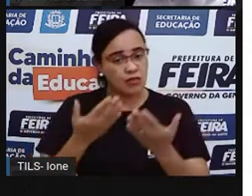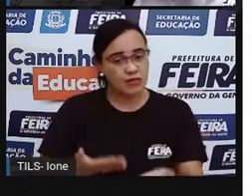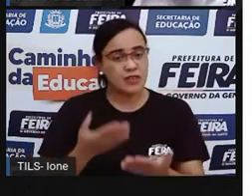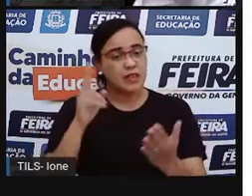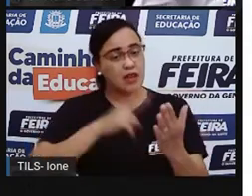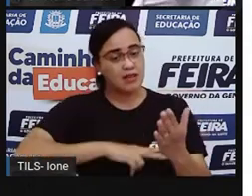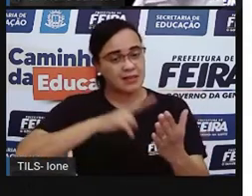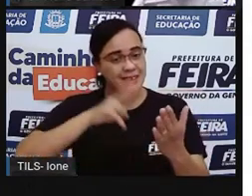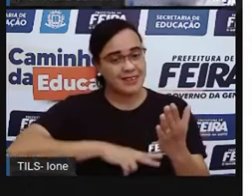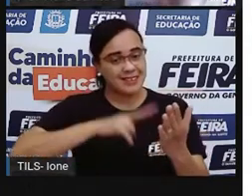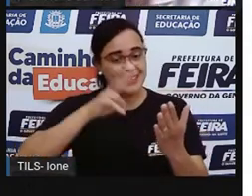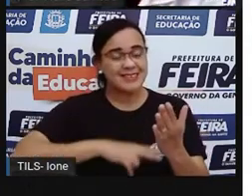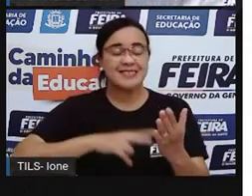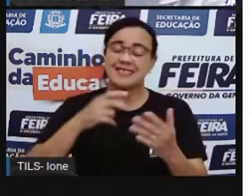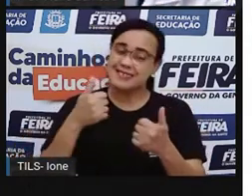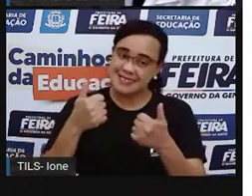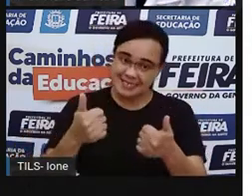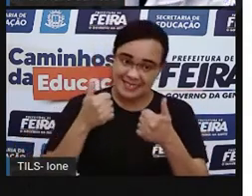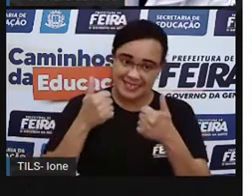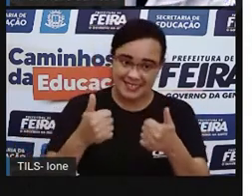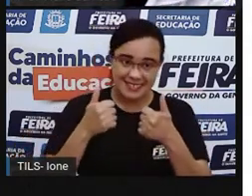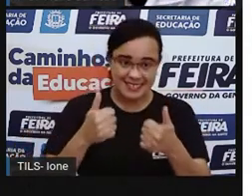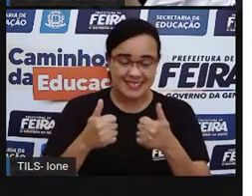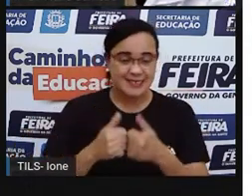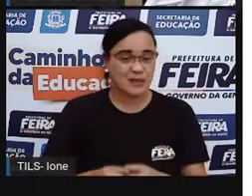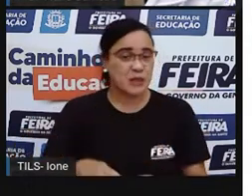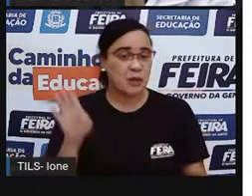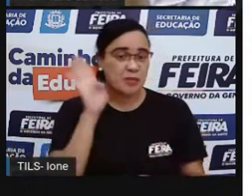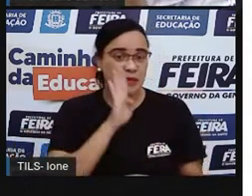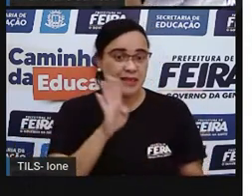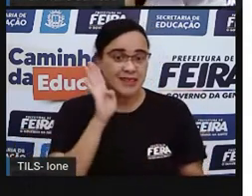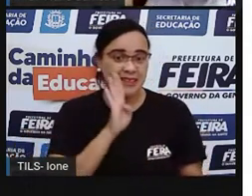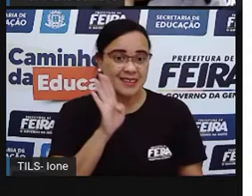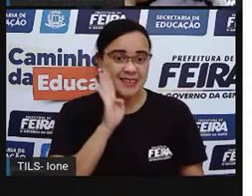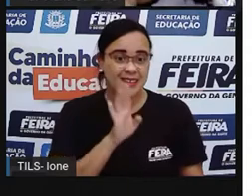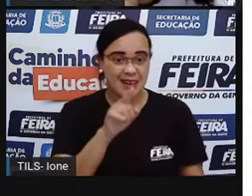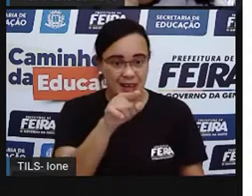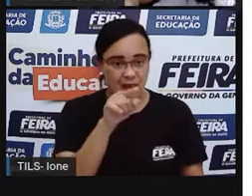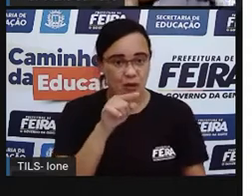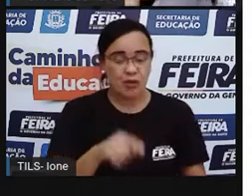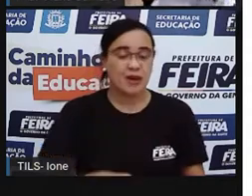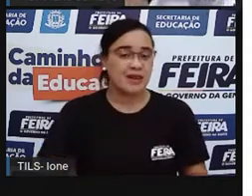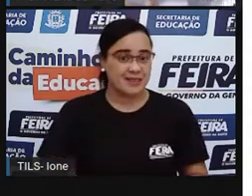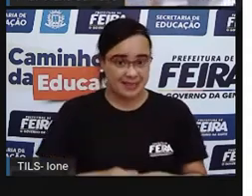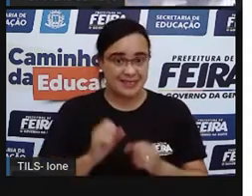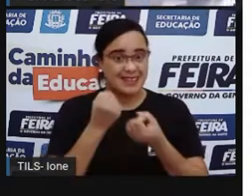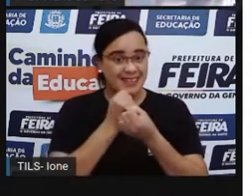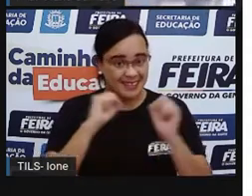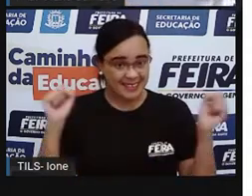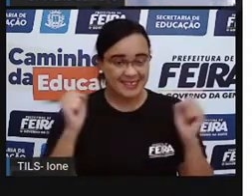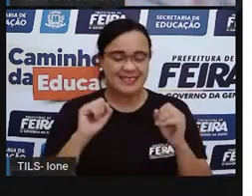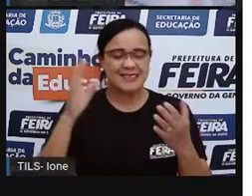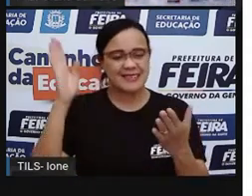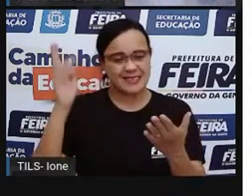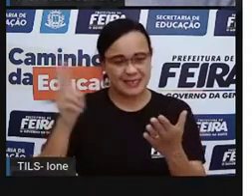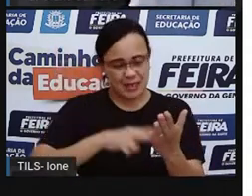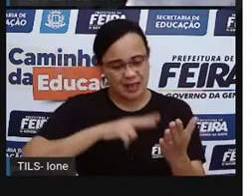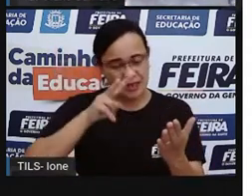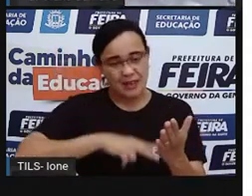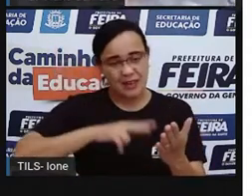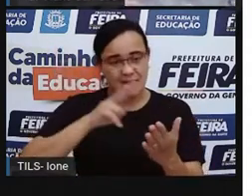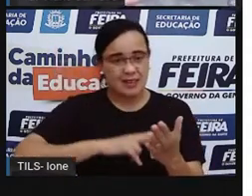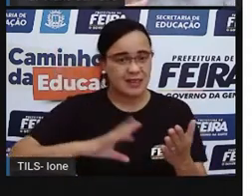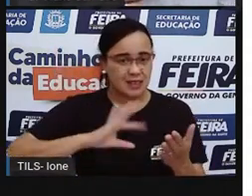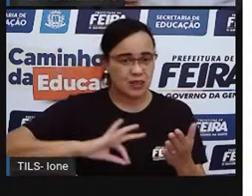certo? Então, aqui, ó, bem interessante esse livro e ele é bem grandão. Então, a Pro não vai ler ele aqui com vocês,